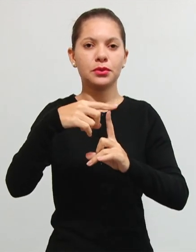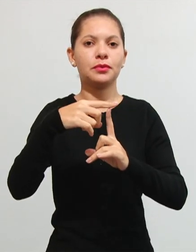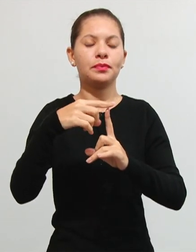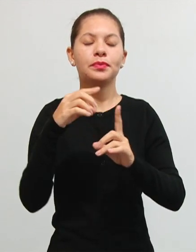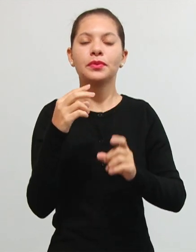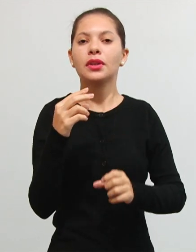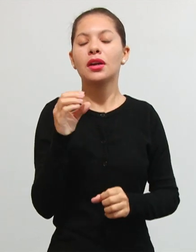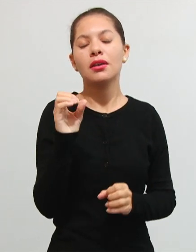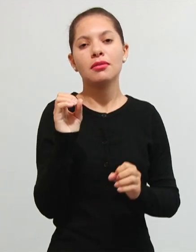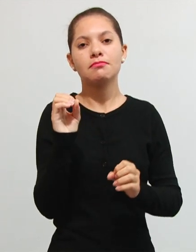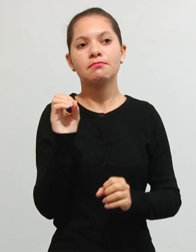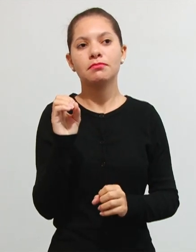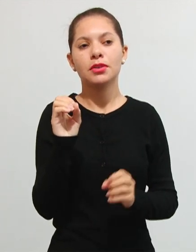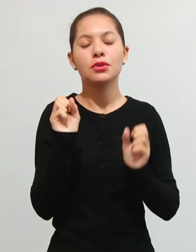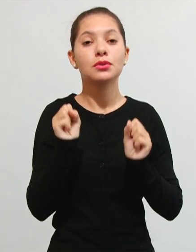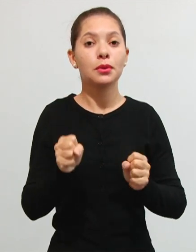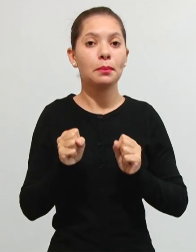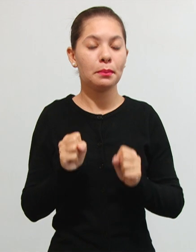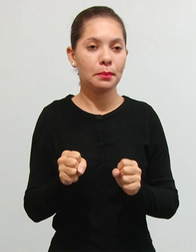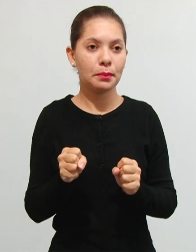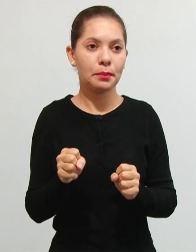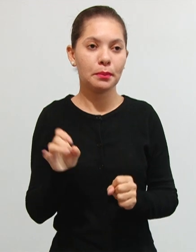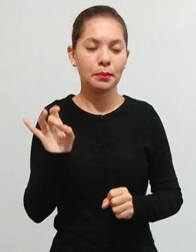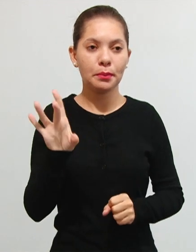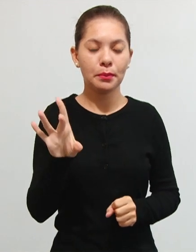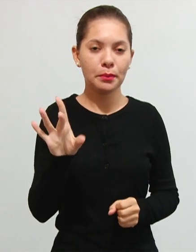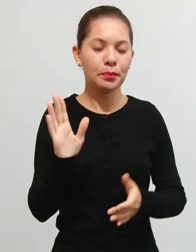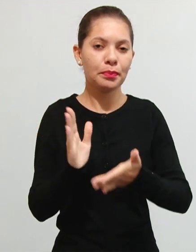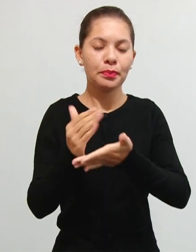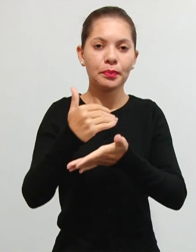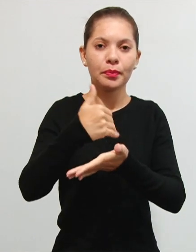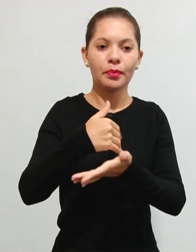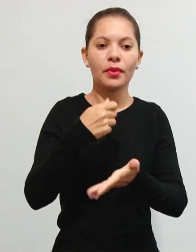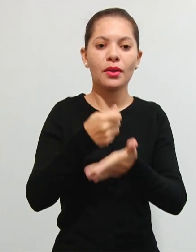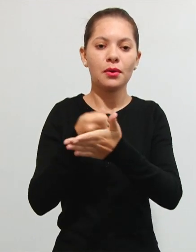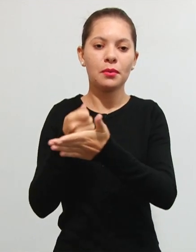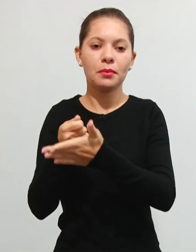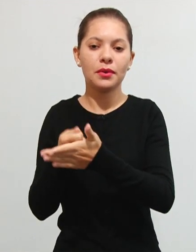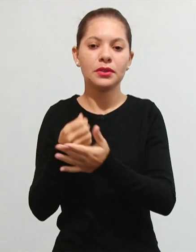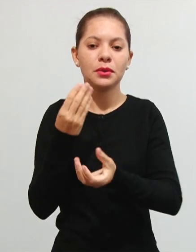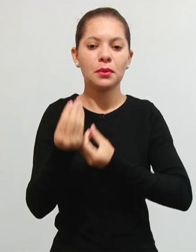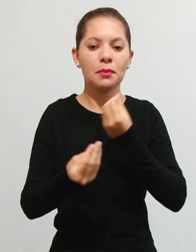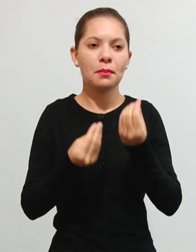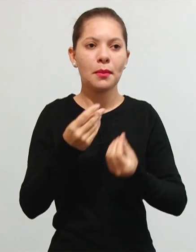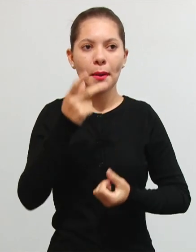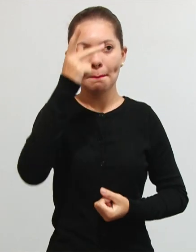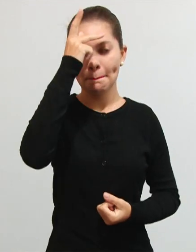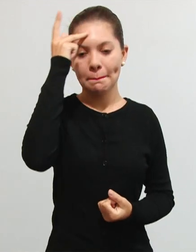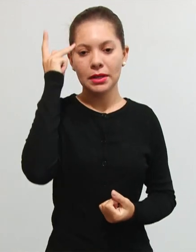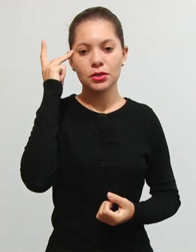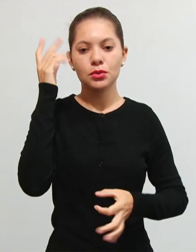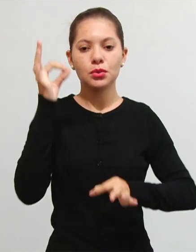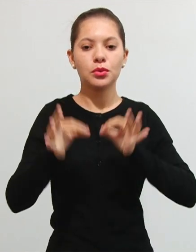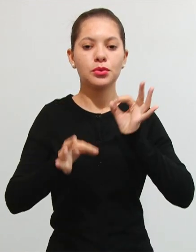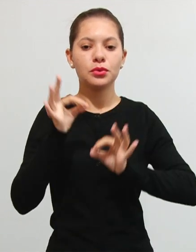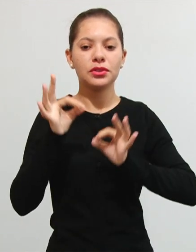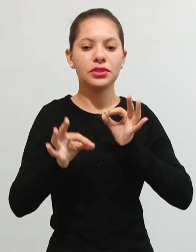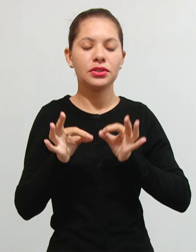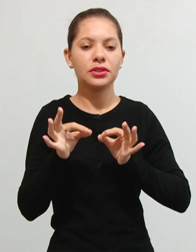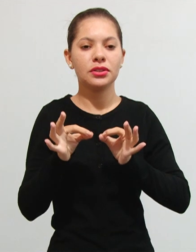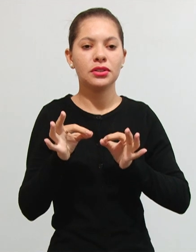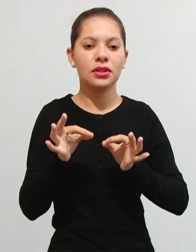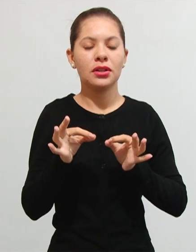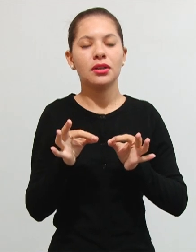só podem ser arrecadadas e cobradas mediante a pessoa jurídica de direito público que são os nossos entes